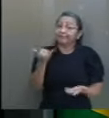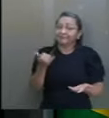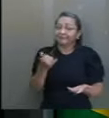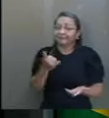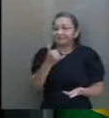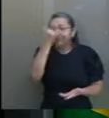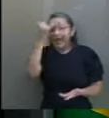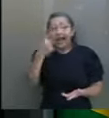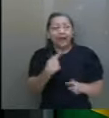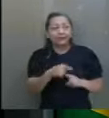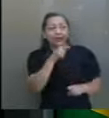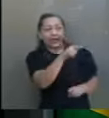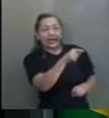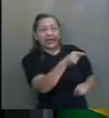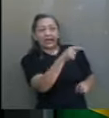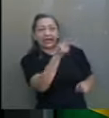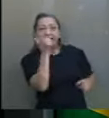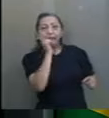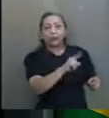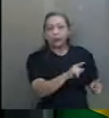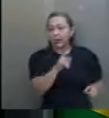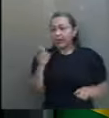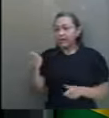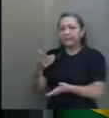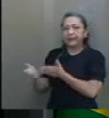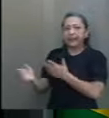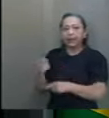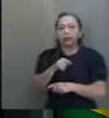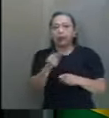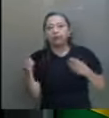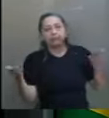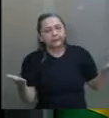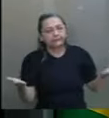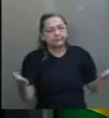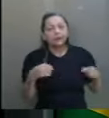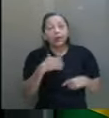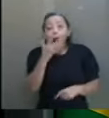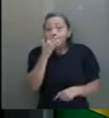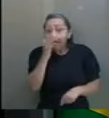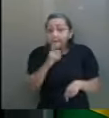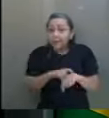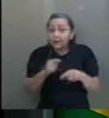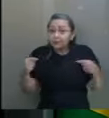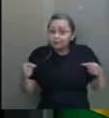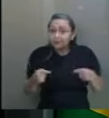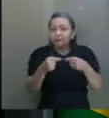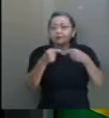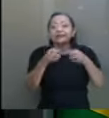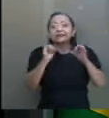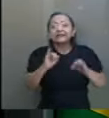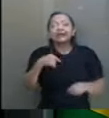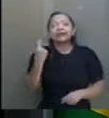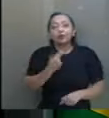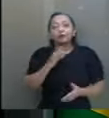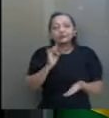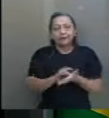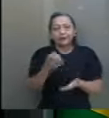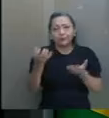foi porque esse aqui ganhou. Não foi porque esse outro ganhou. Então, eu acho que o momento ideal, se a gente quiser